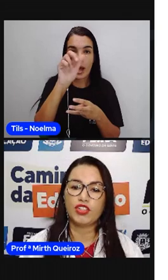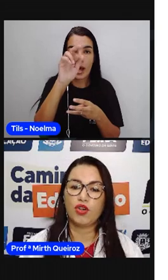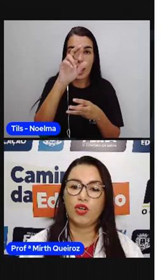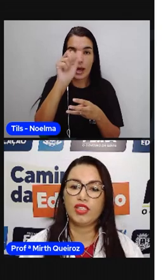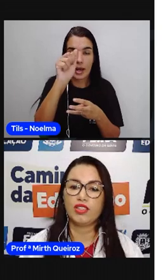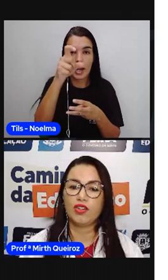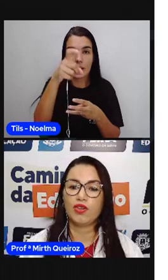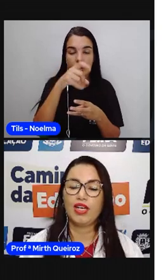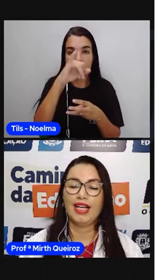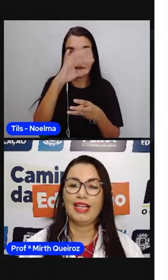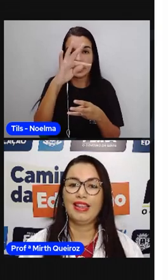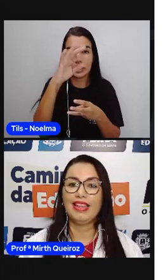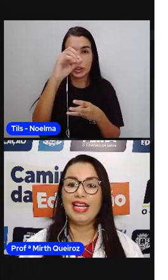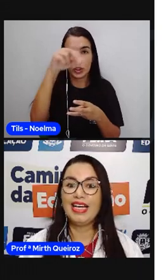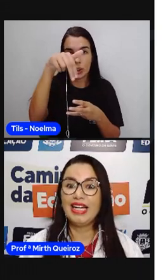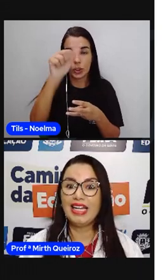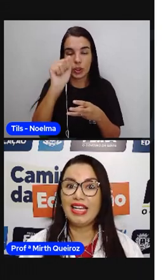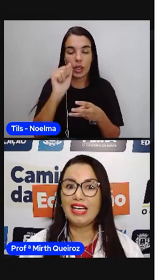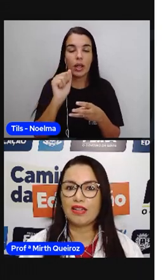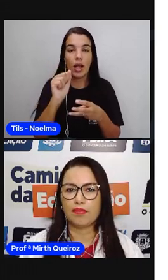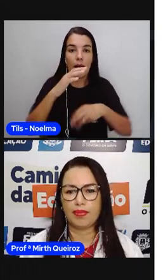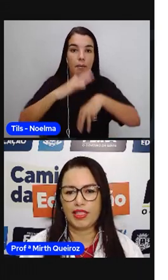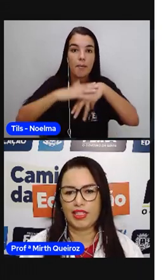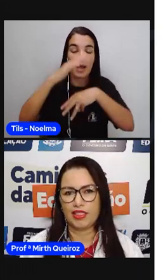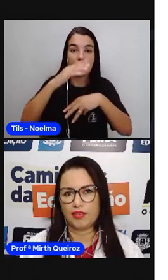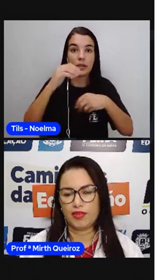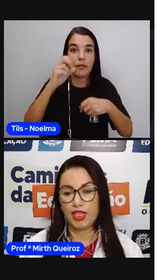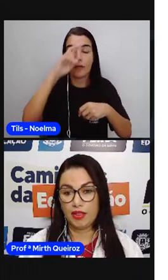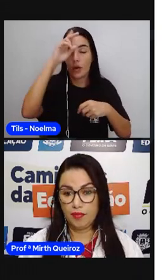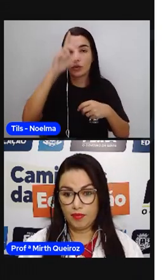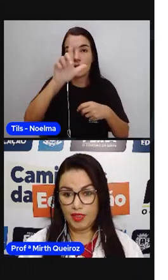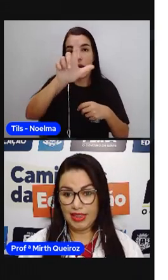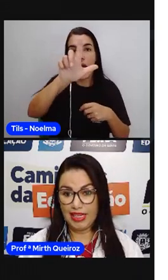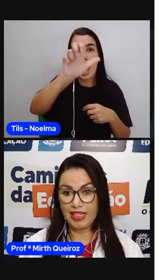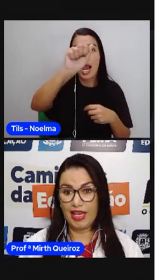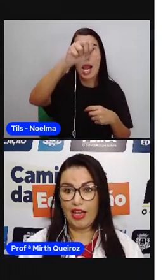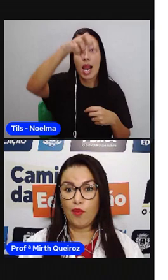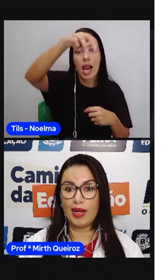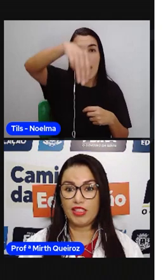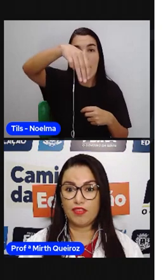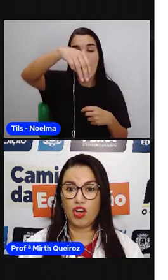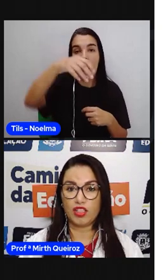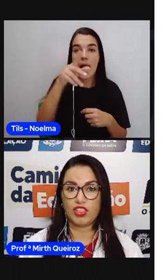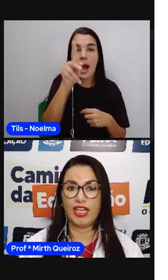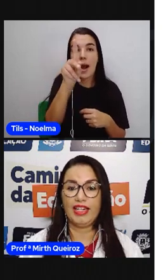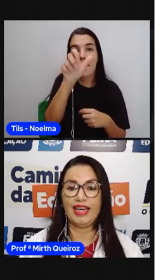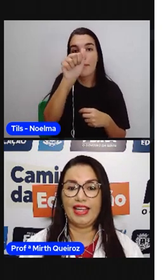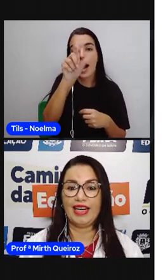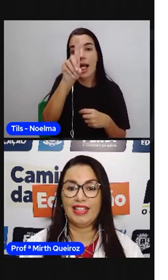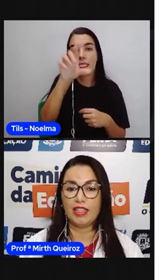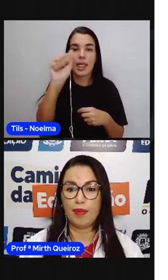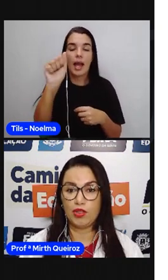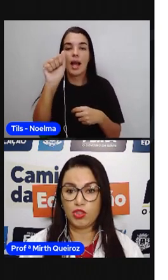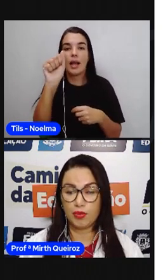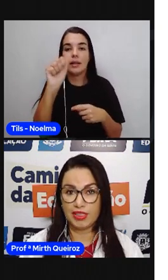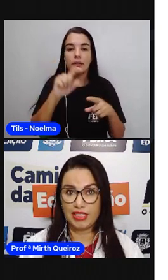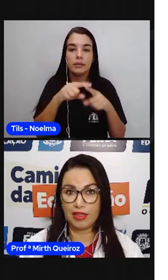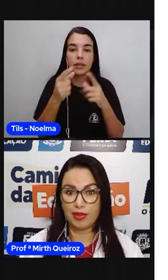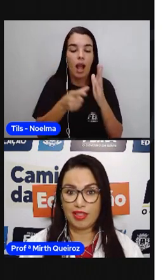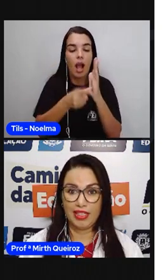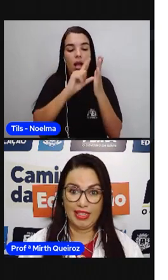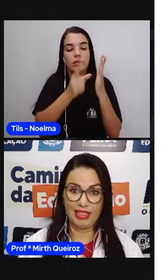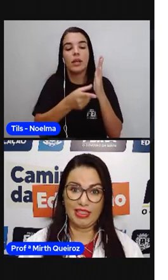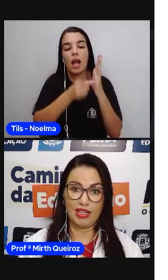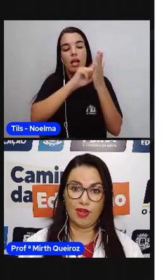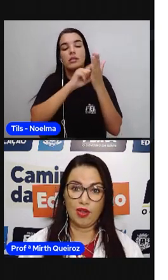mais forte. Olha só. Lã. Vou apagar. Lã é o mais forte, né? E ela é a antepenúltima